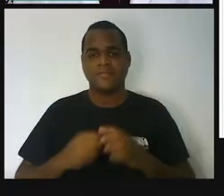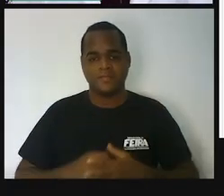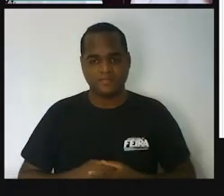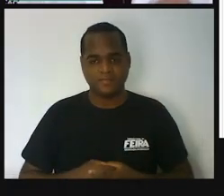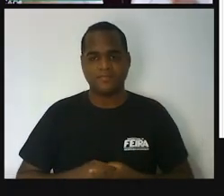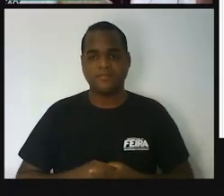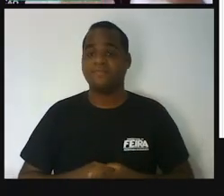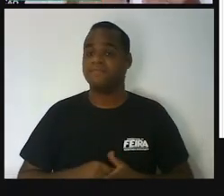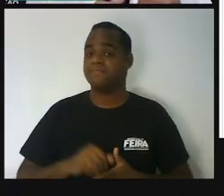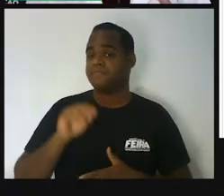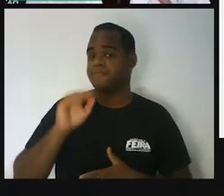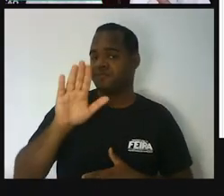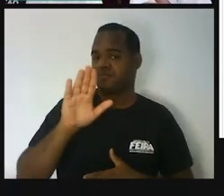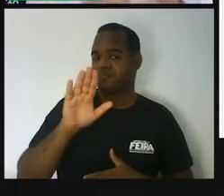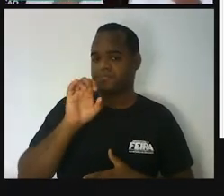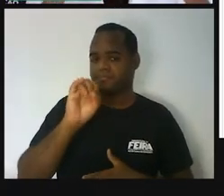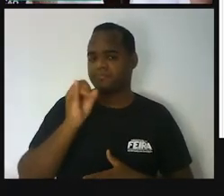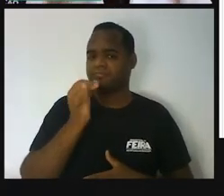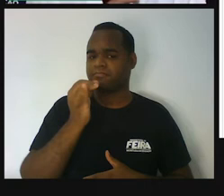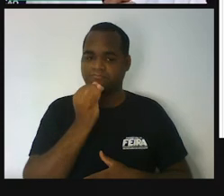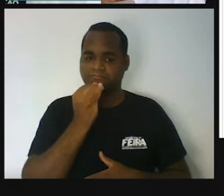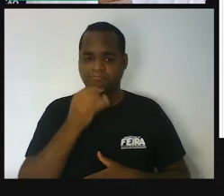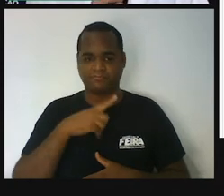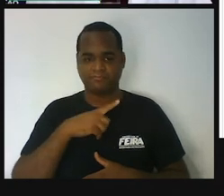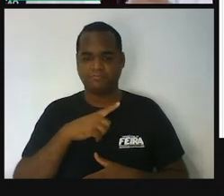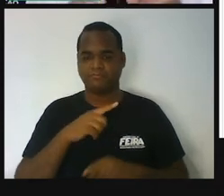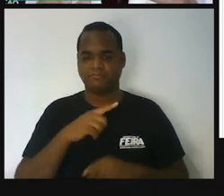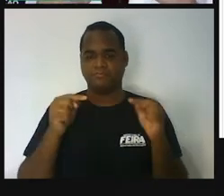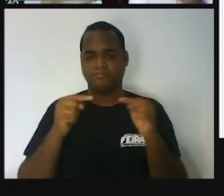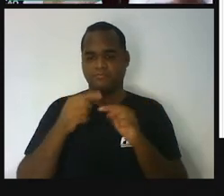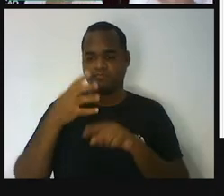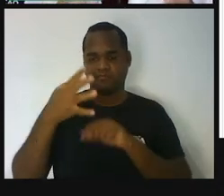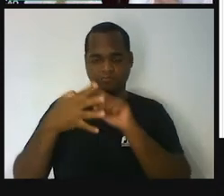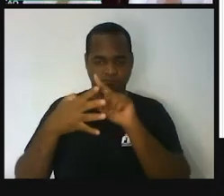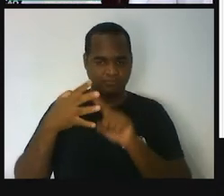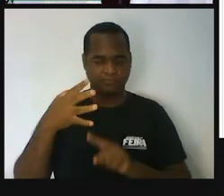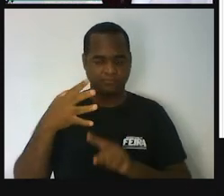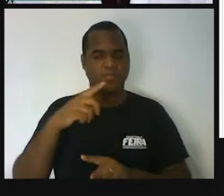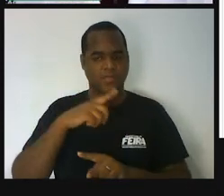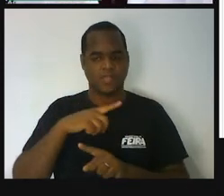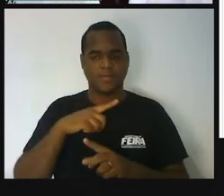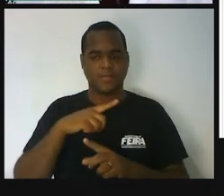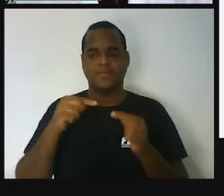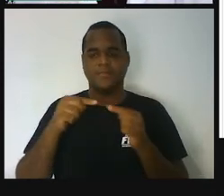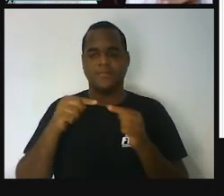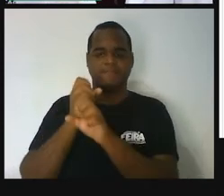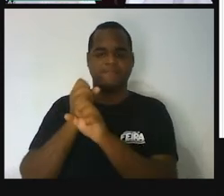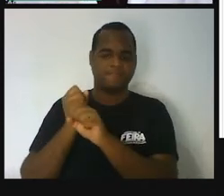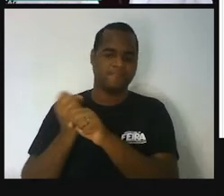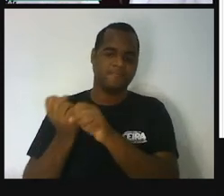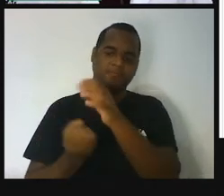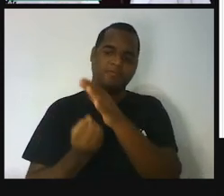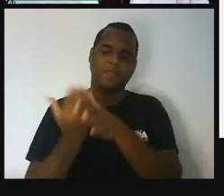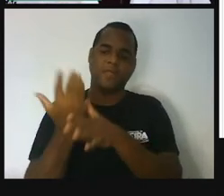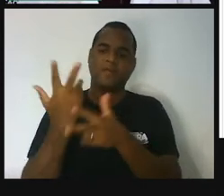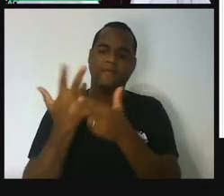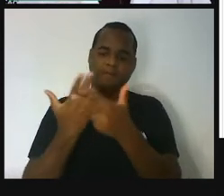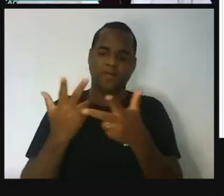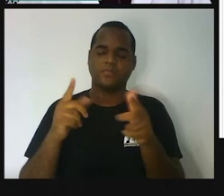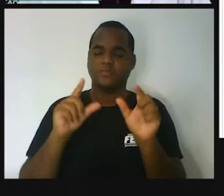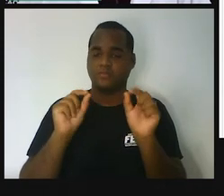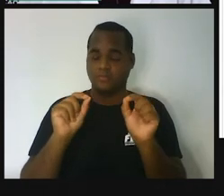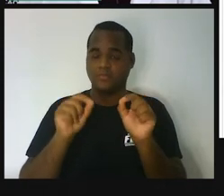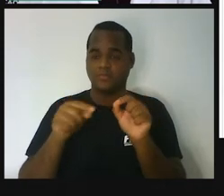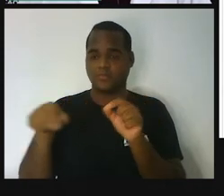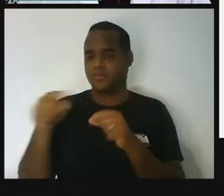Mas, se tiver das quatro medidas ali surgindo medidas diferentes, aí a gente já vai estar